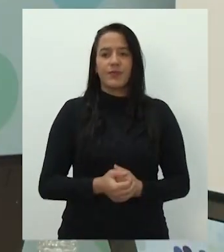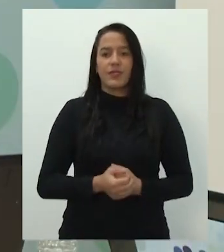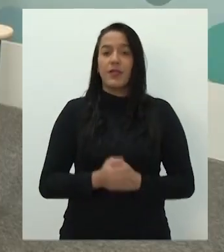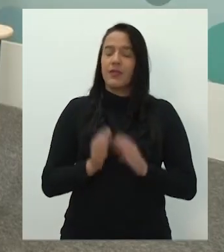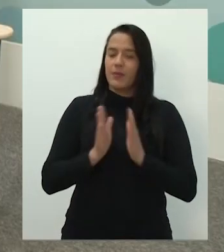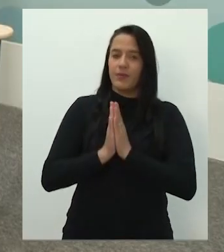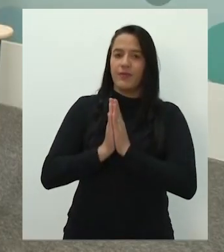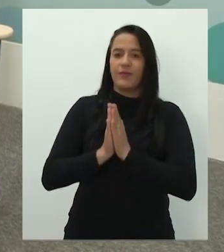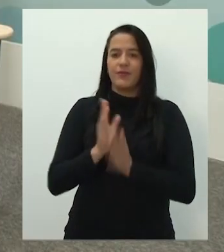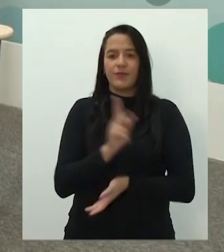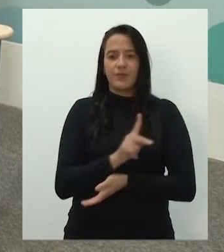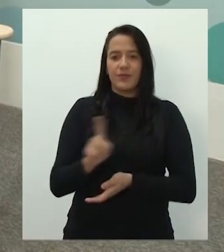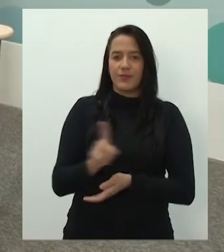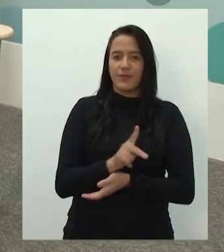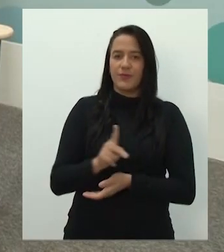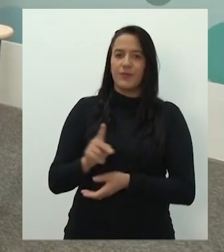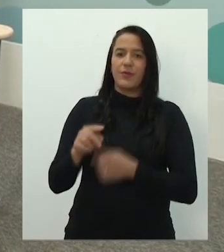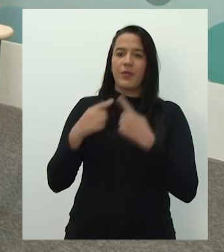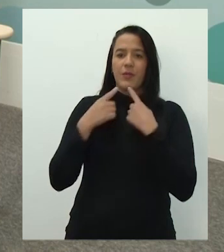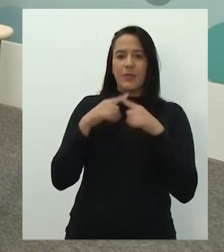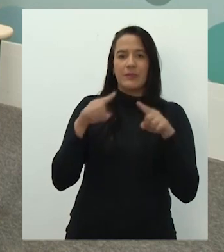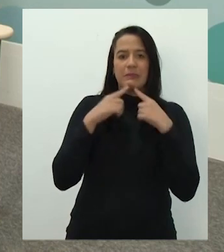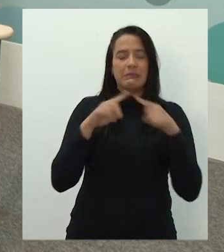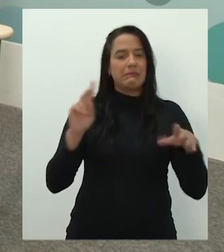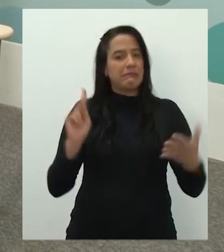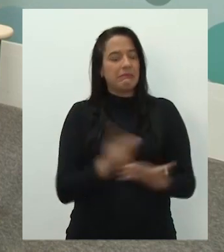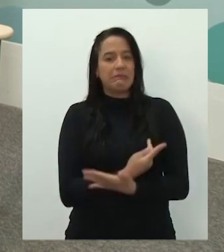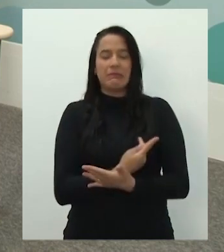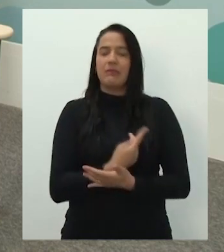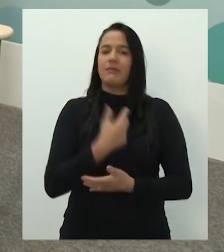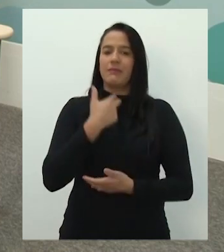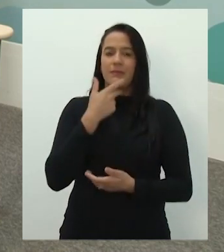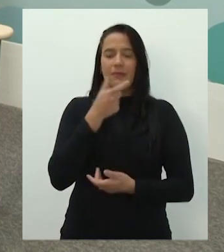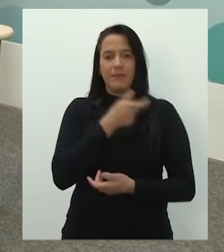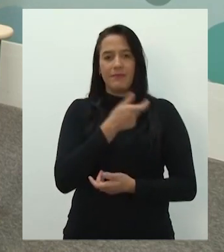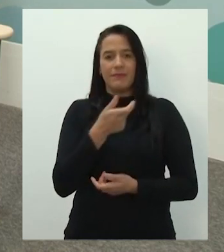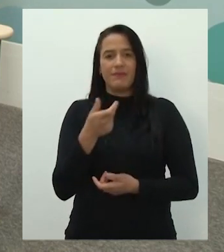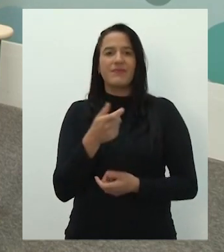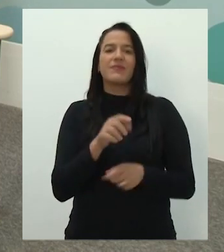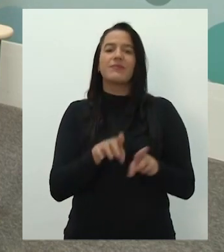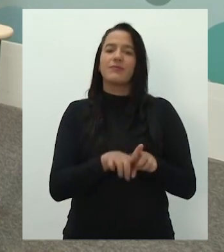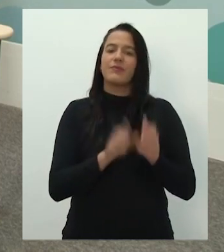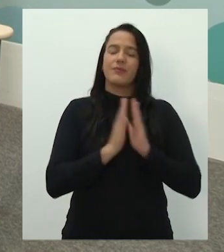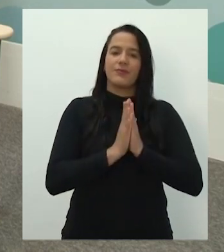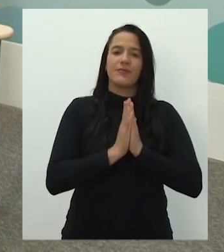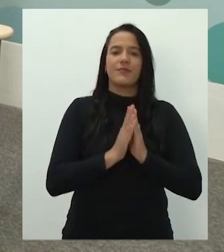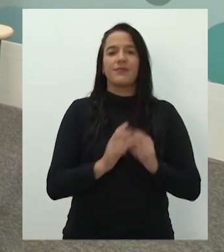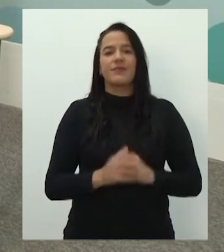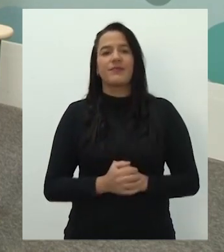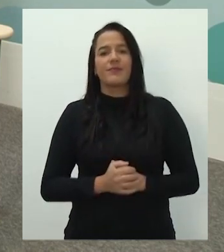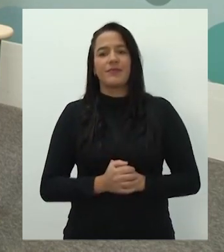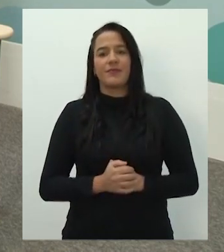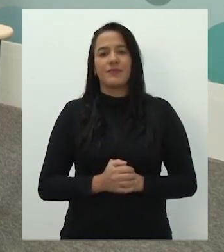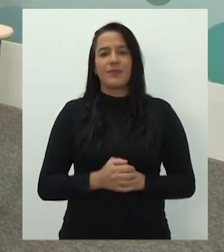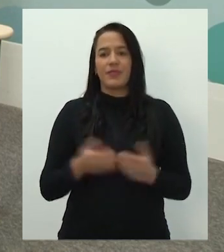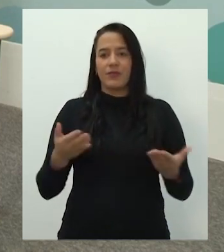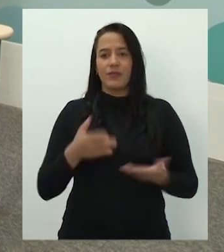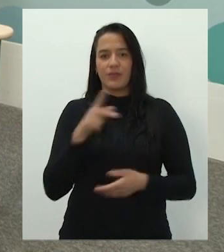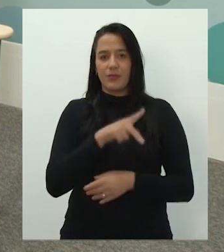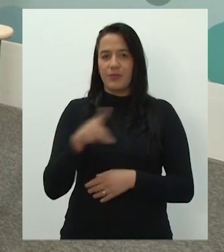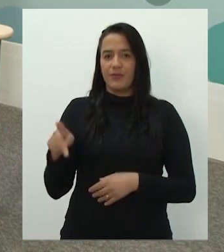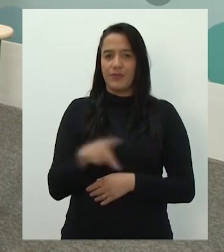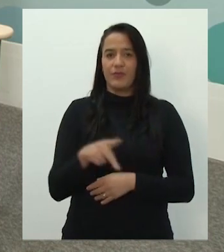critique, fora as habilidades é, acontece, derrapa na língua, por favor, né? Tranquilo. A habilidade é. Professora de hoje, a professora